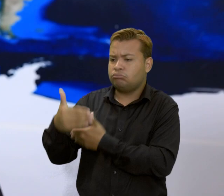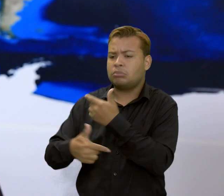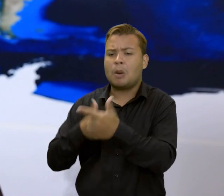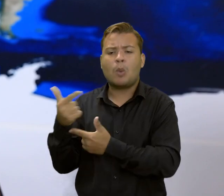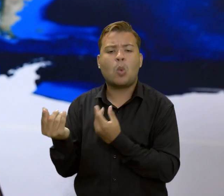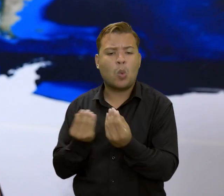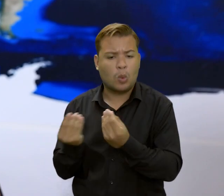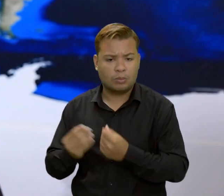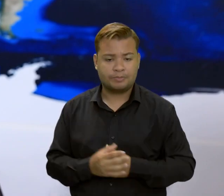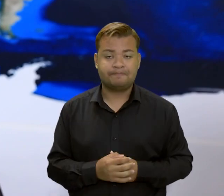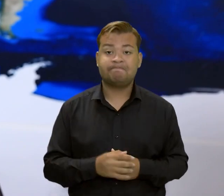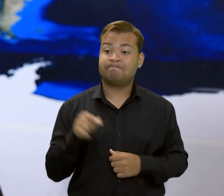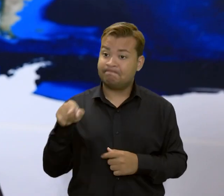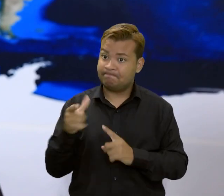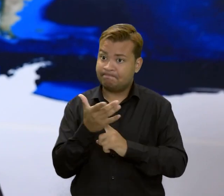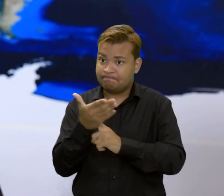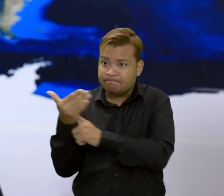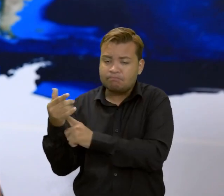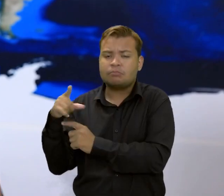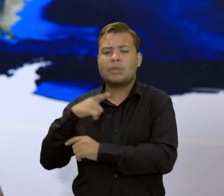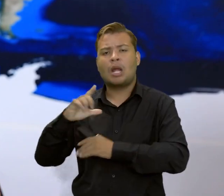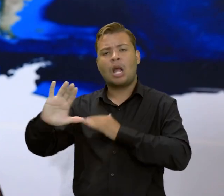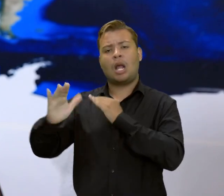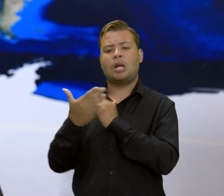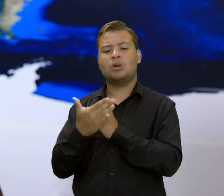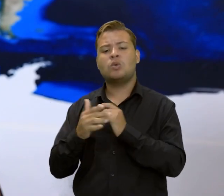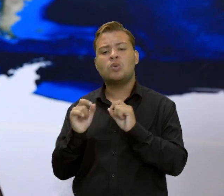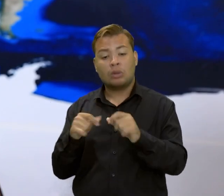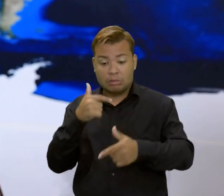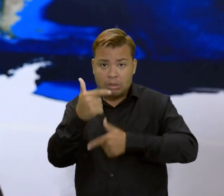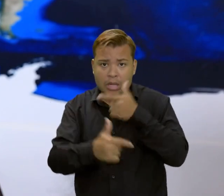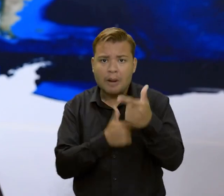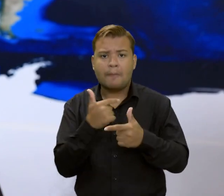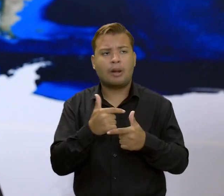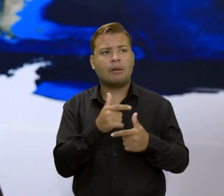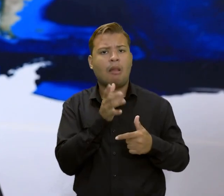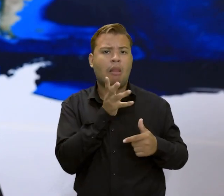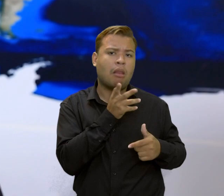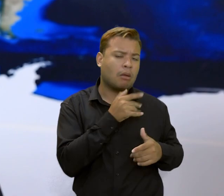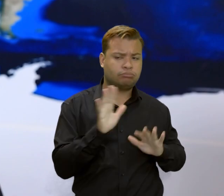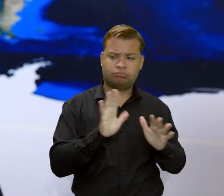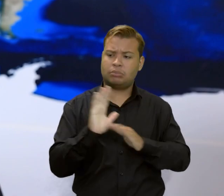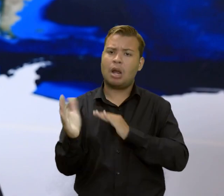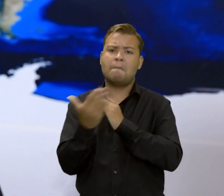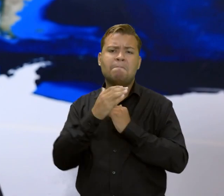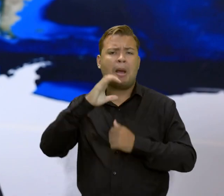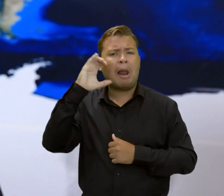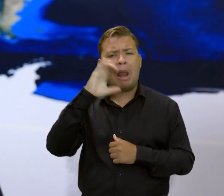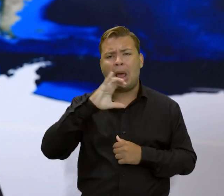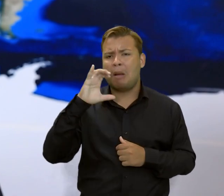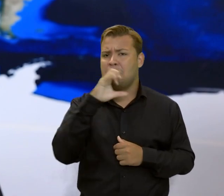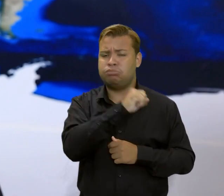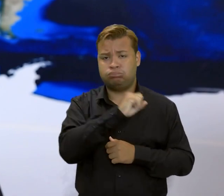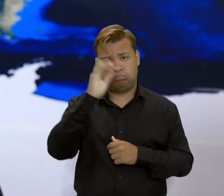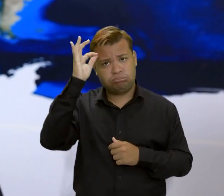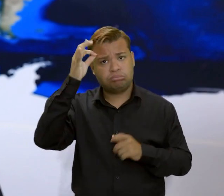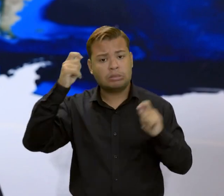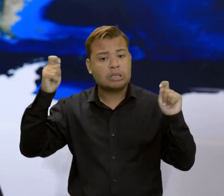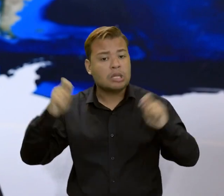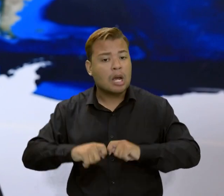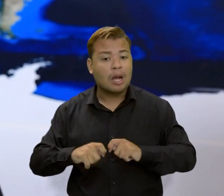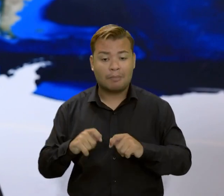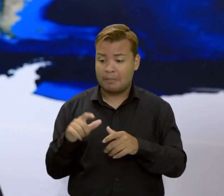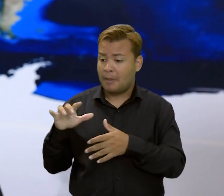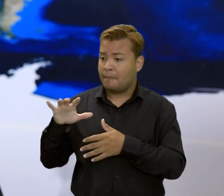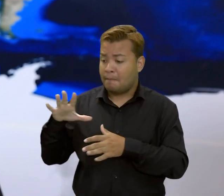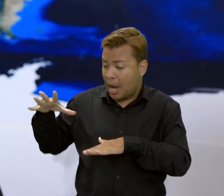Essa ferramenta, ela contribui para adiantar o trabalho, ou seja, a velocidade com que nós coletamos essas amostras, ela fica